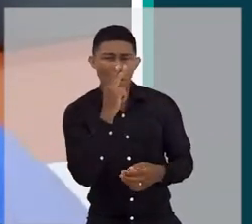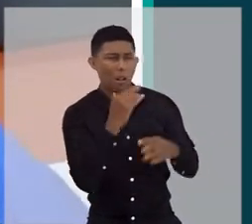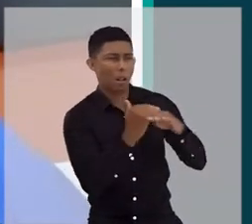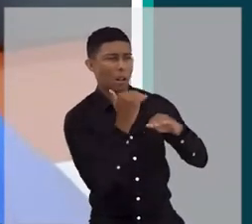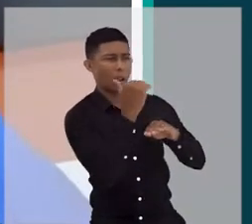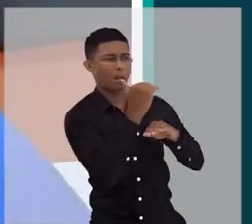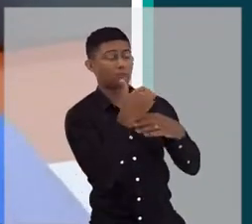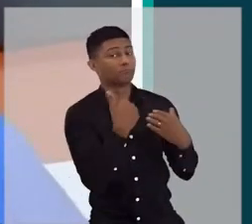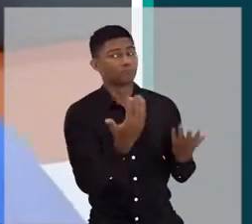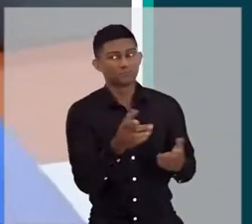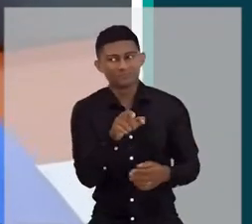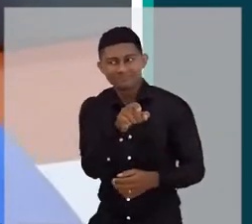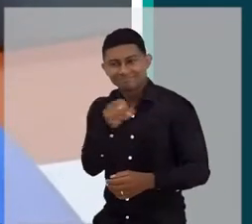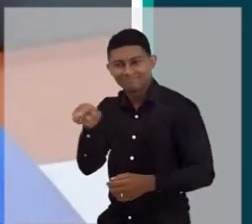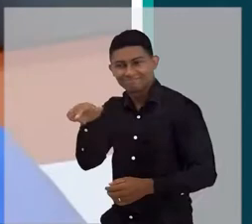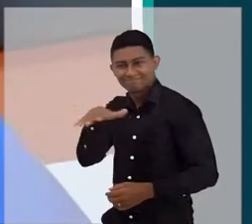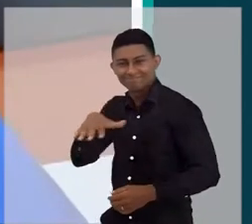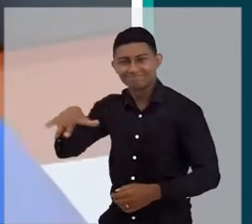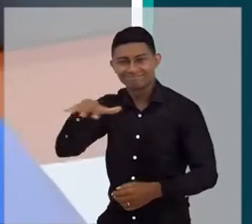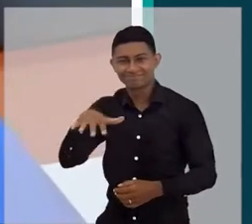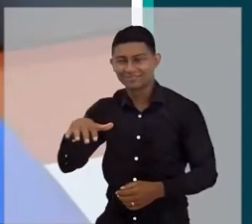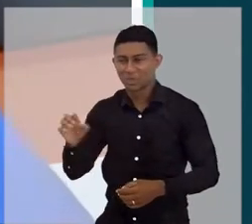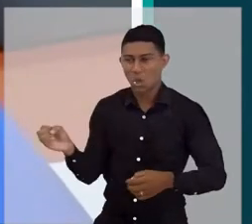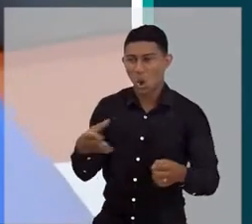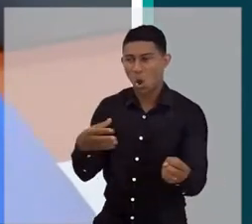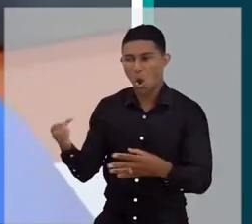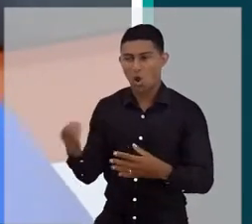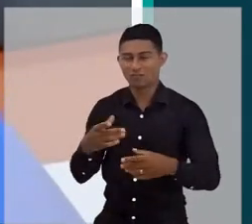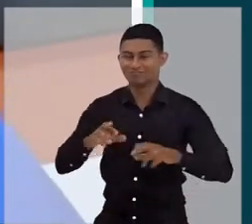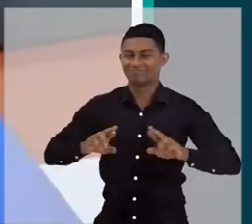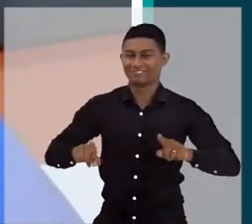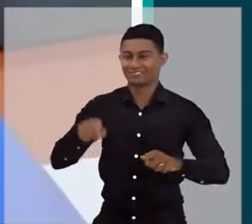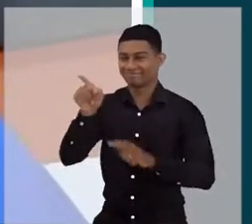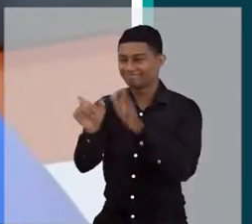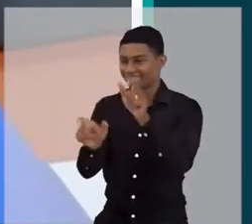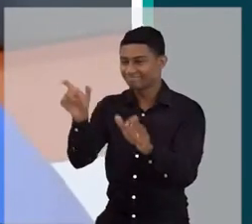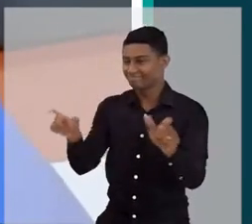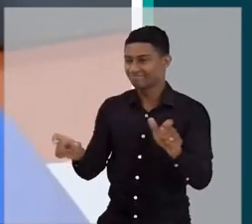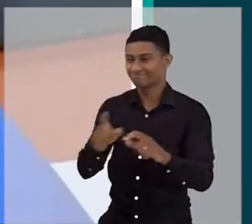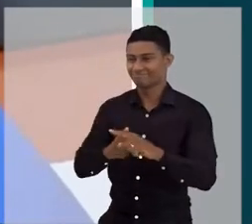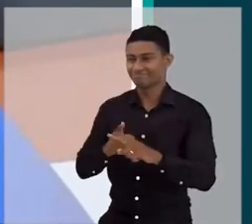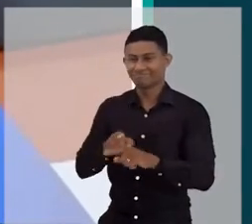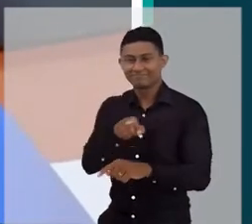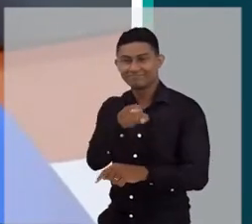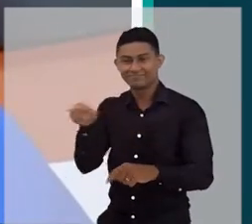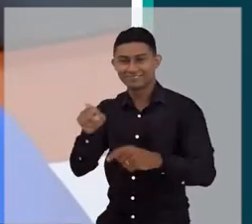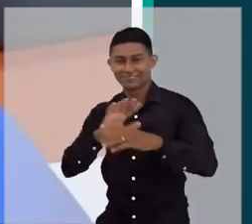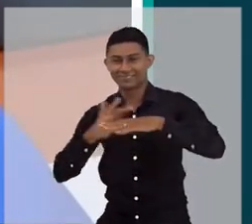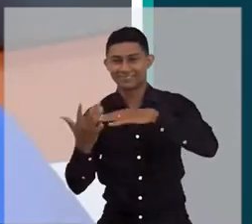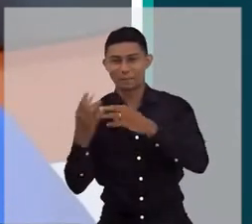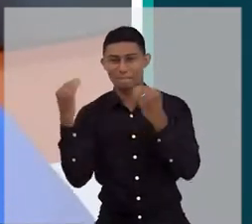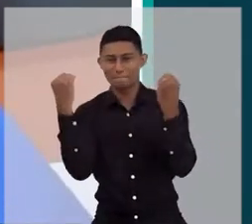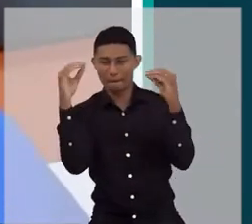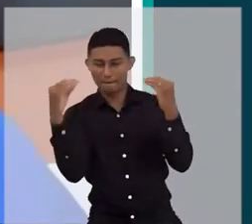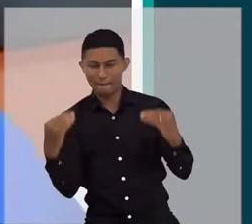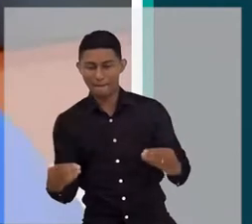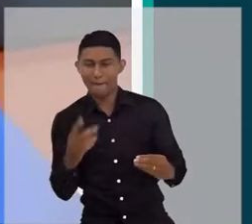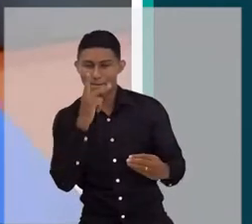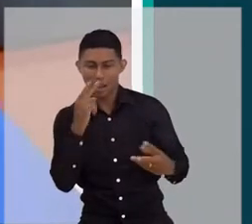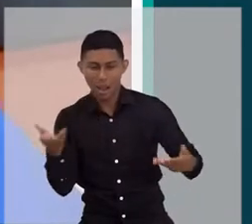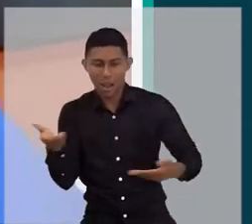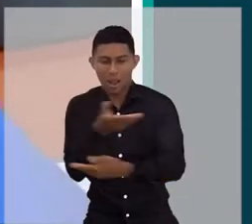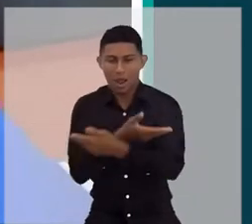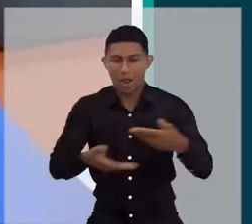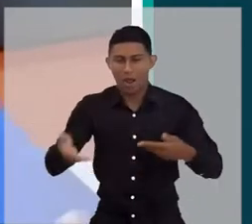E aí, o influenciador traz uma horizontalização, porque existe uma troca. Claro que